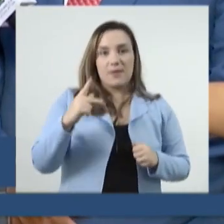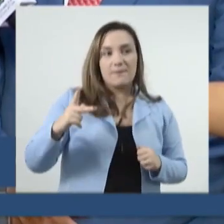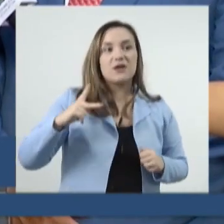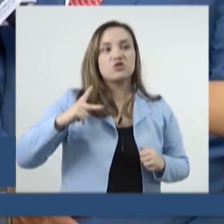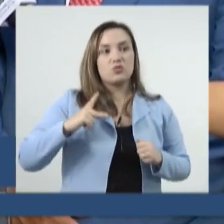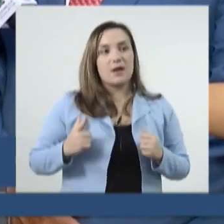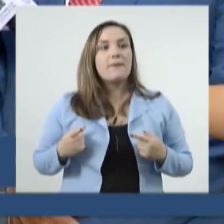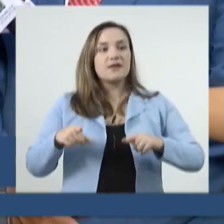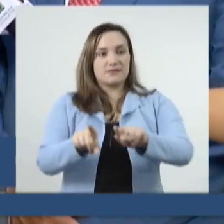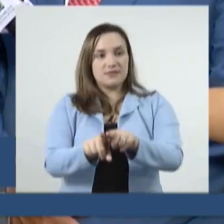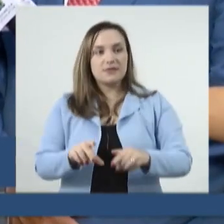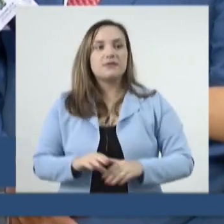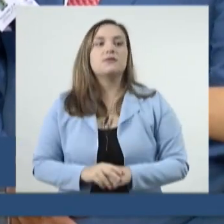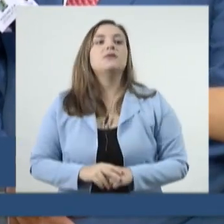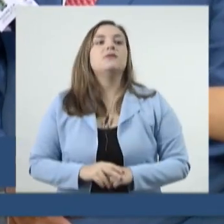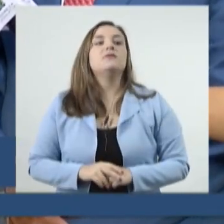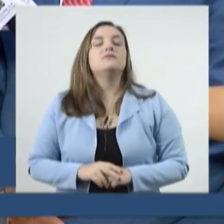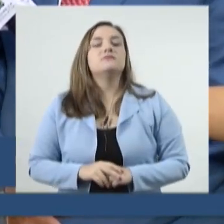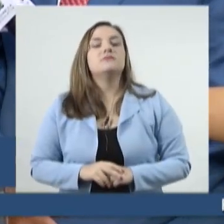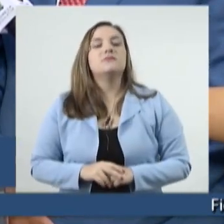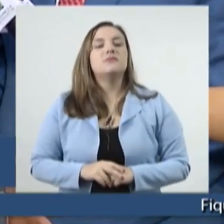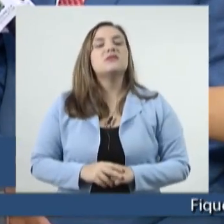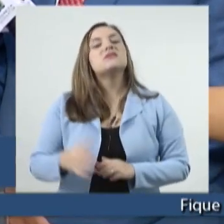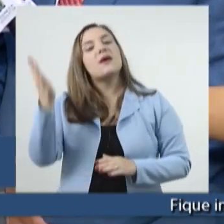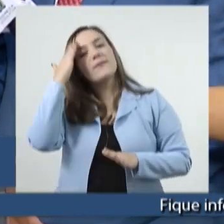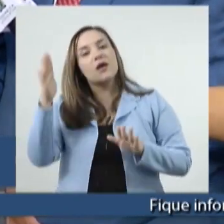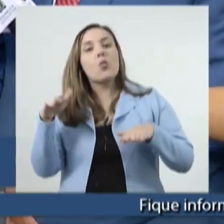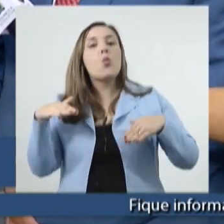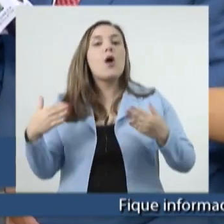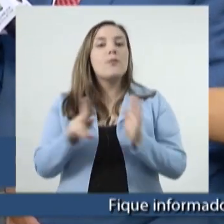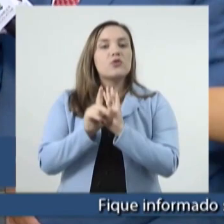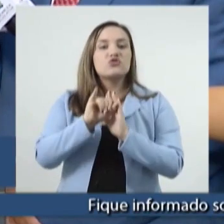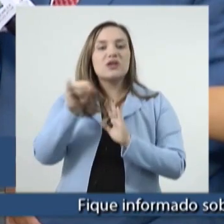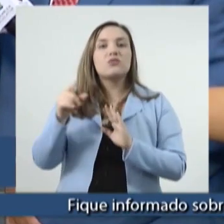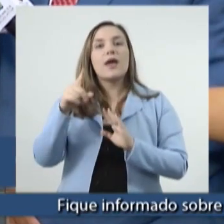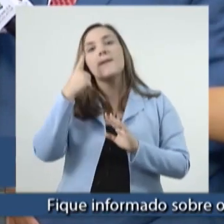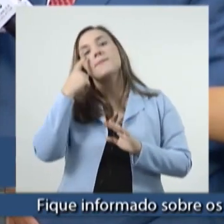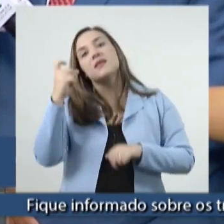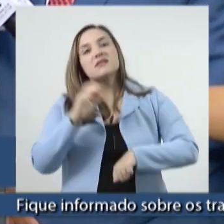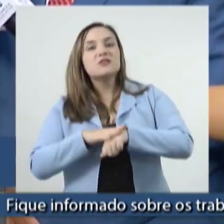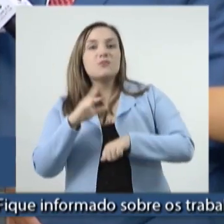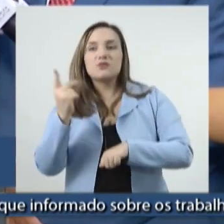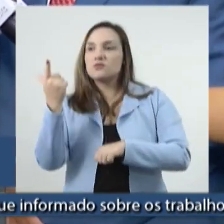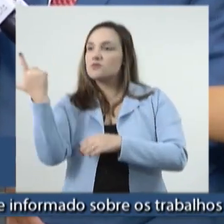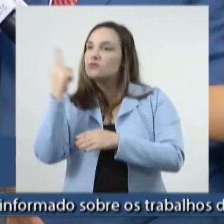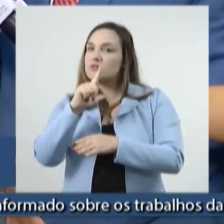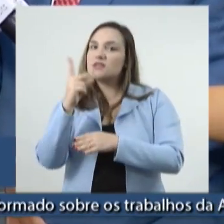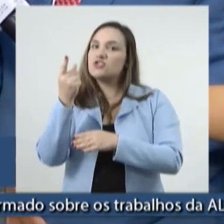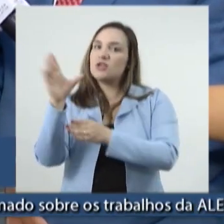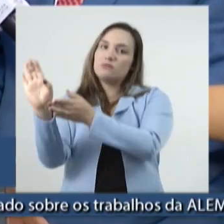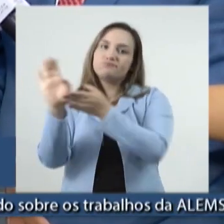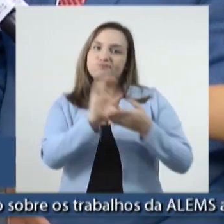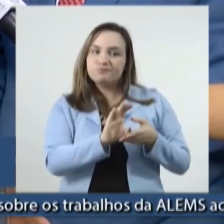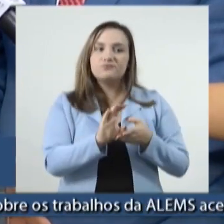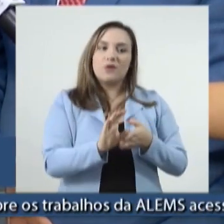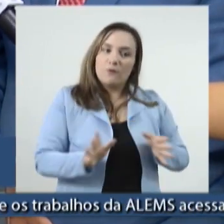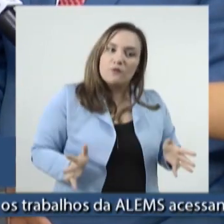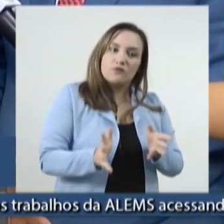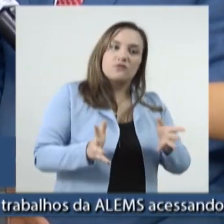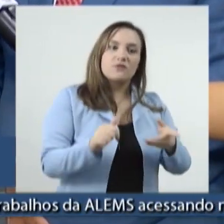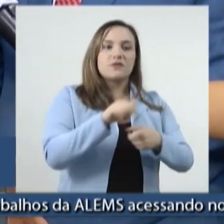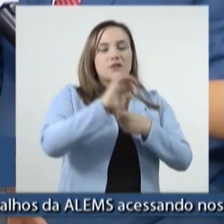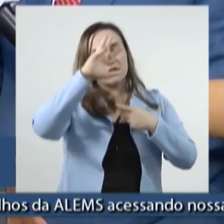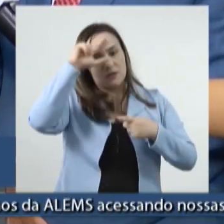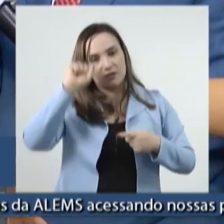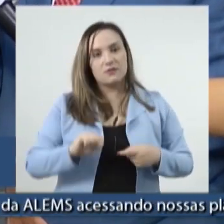participando, e dando o tom e o direcionamento dela para que ela busque cada vez mais fomentar as potencialidades do Mato